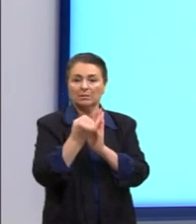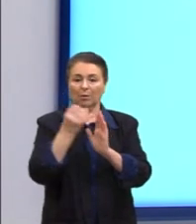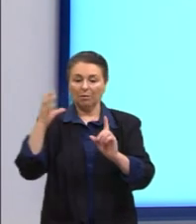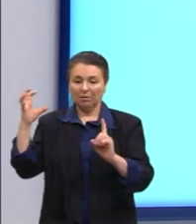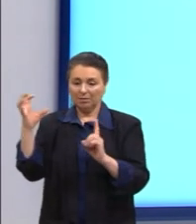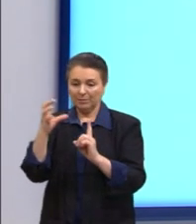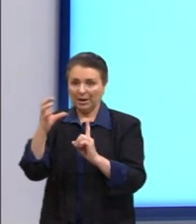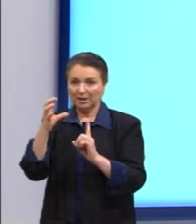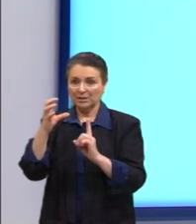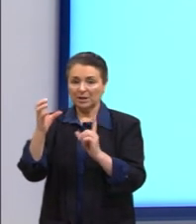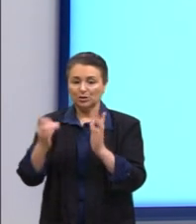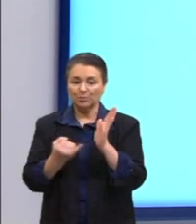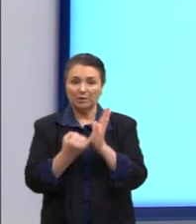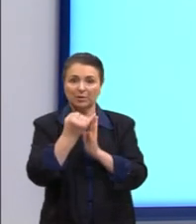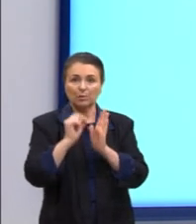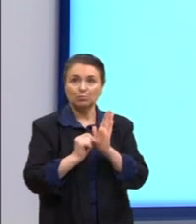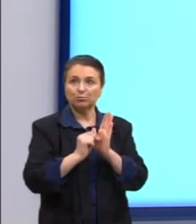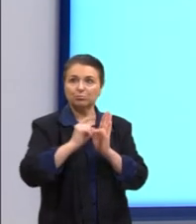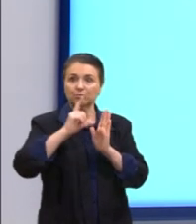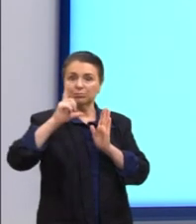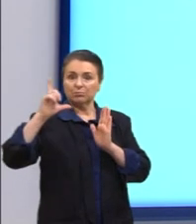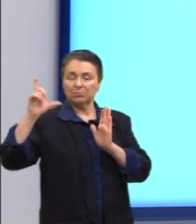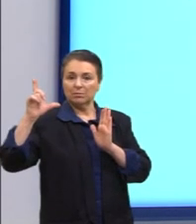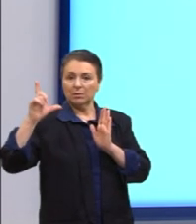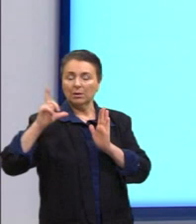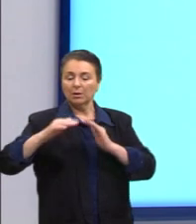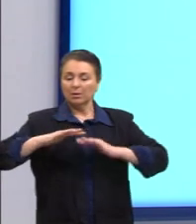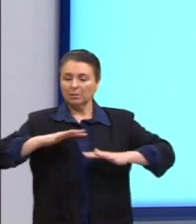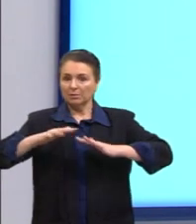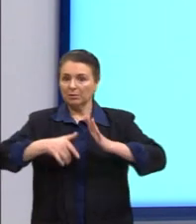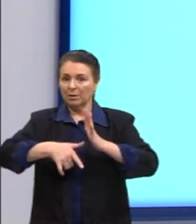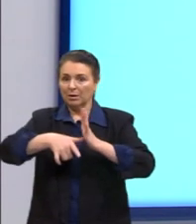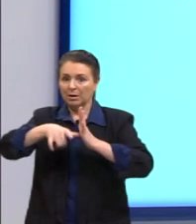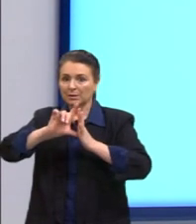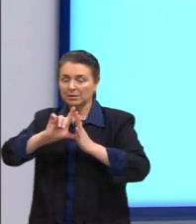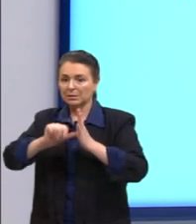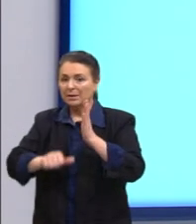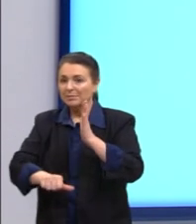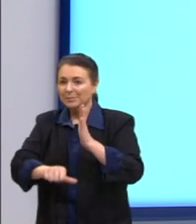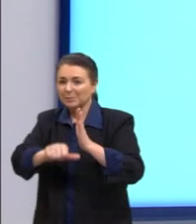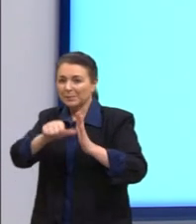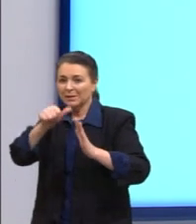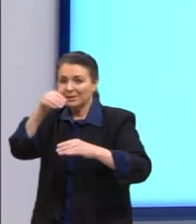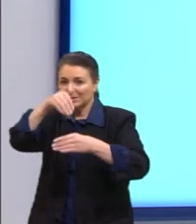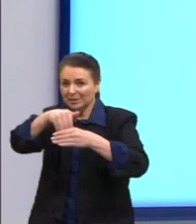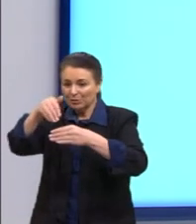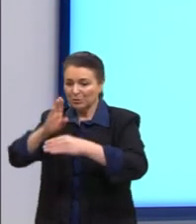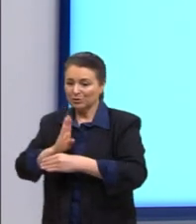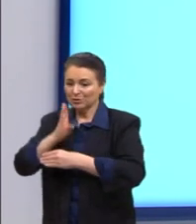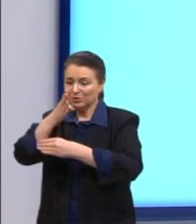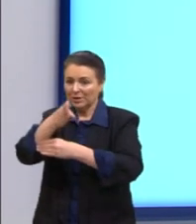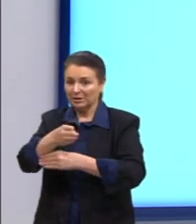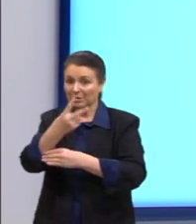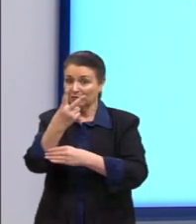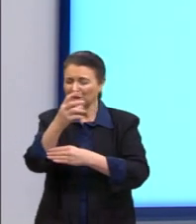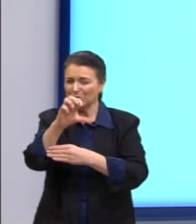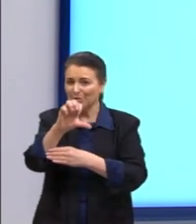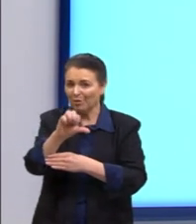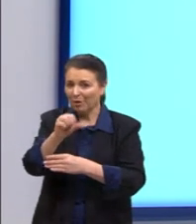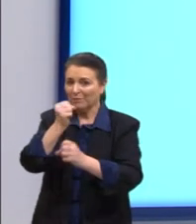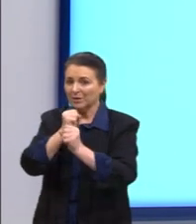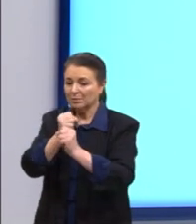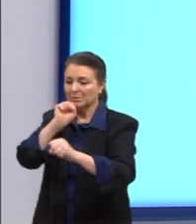inflação e desembocou na movimentação que antecede as primeiras eleições diretas para presidente em 29 anos, que são